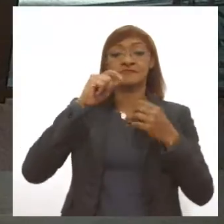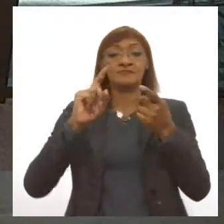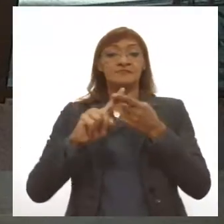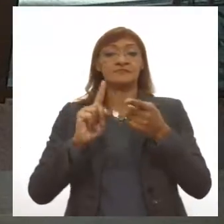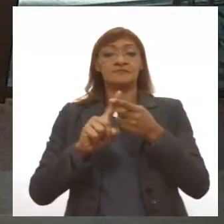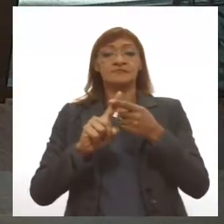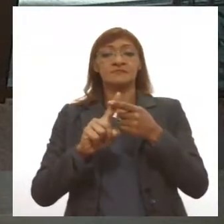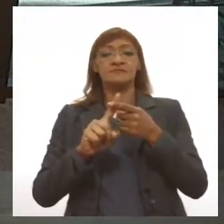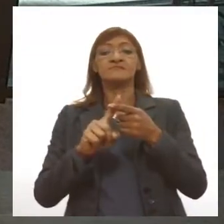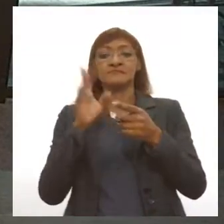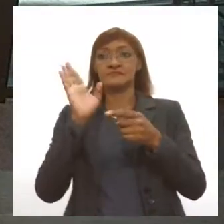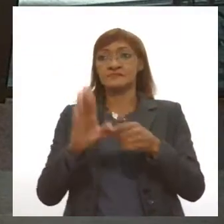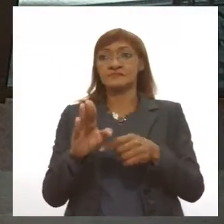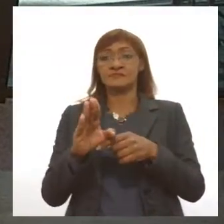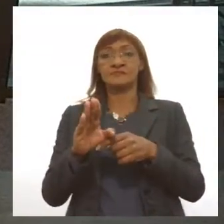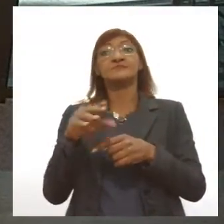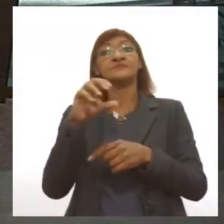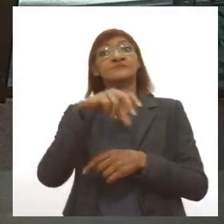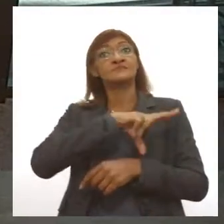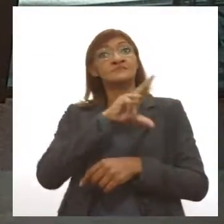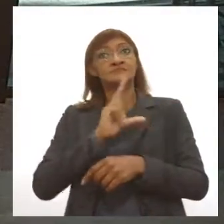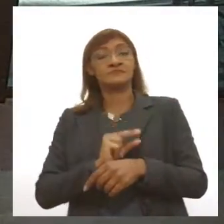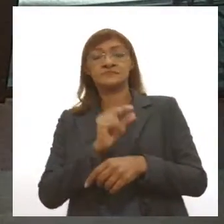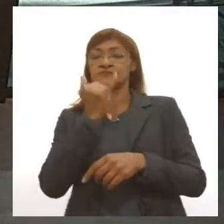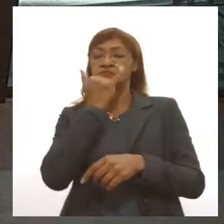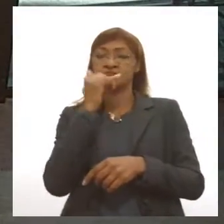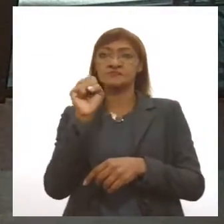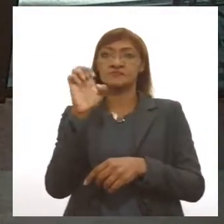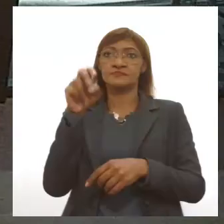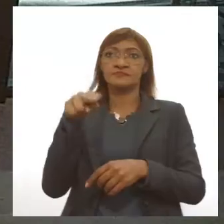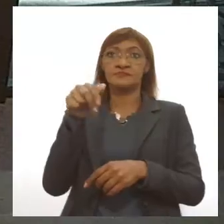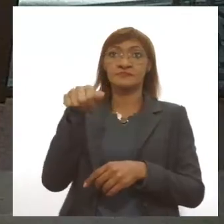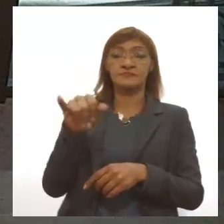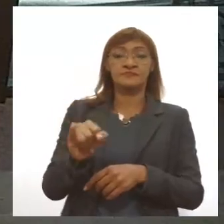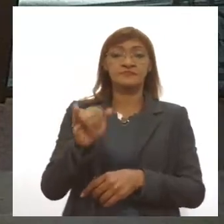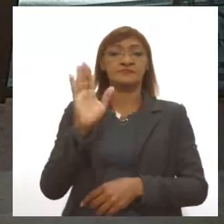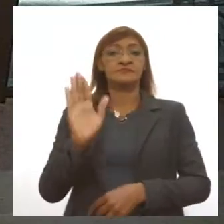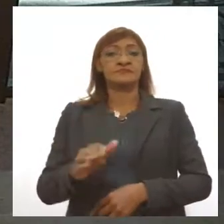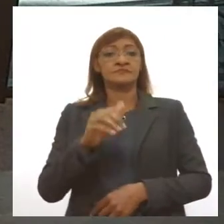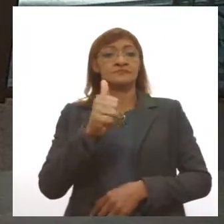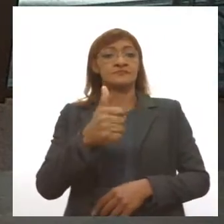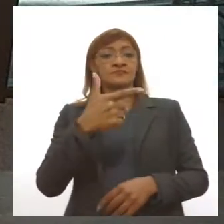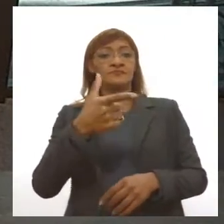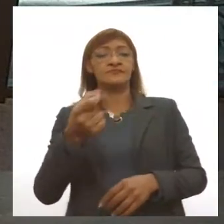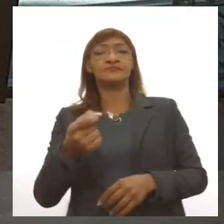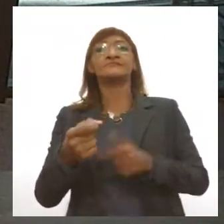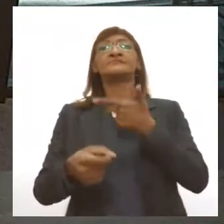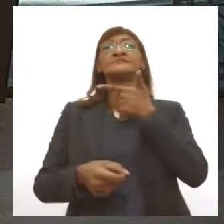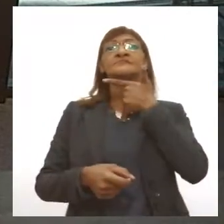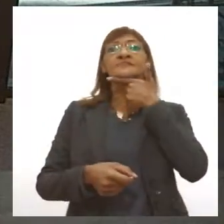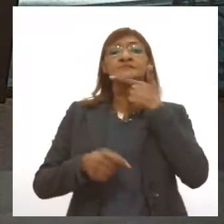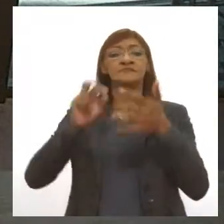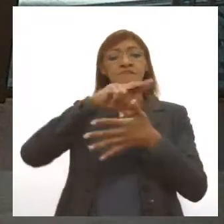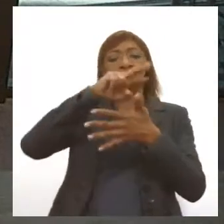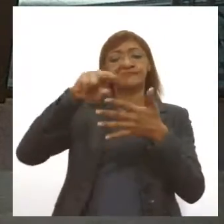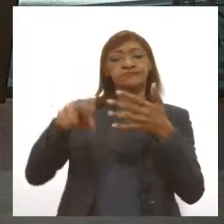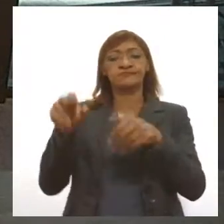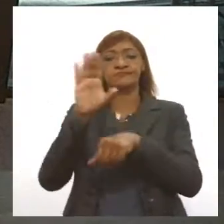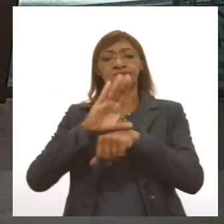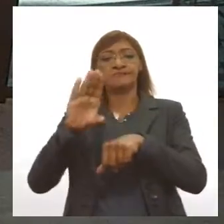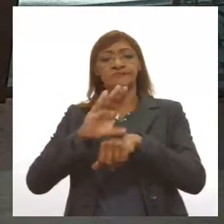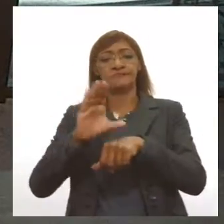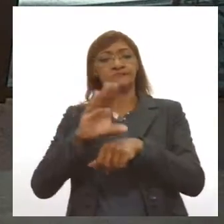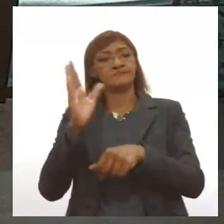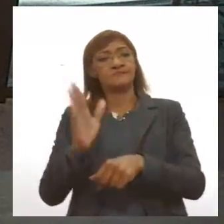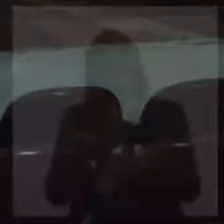qualificação de mão de obra para pessoas de baixa renda. São 120 vagas em diversos cursos. Os detalhes agora com o